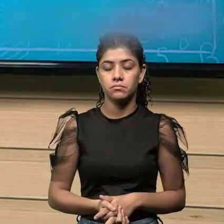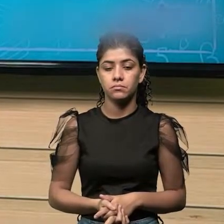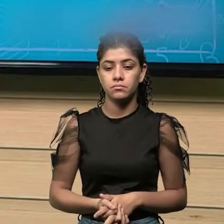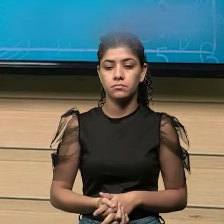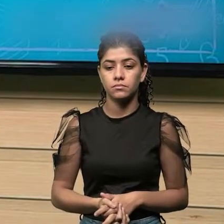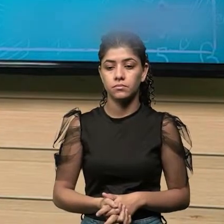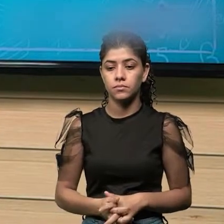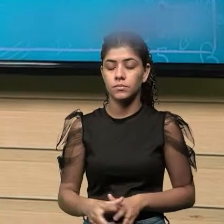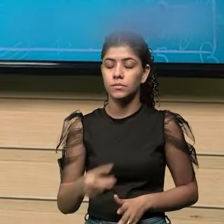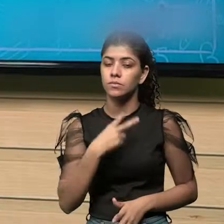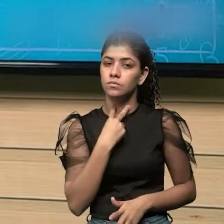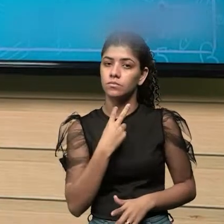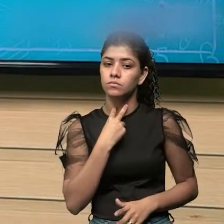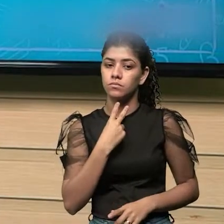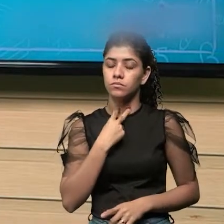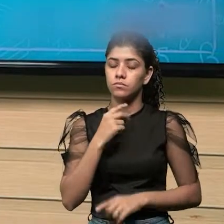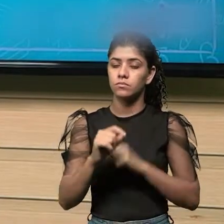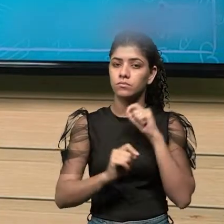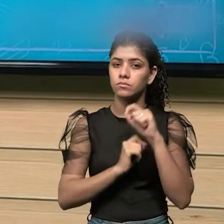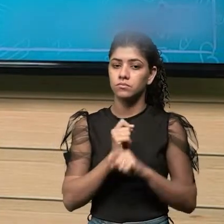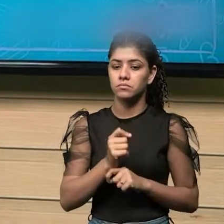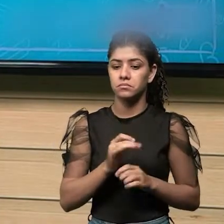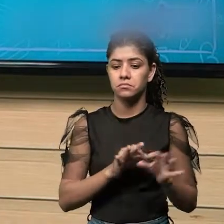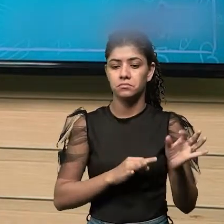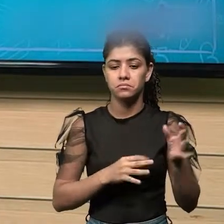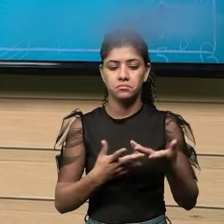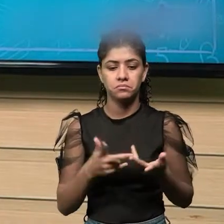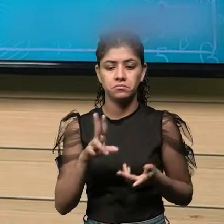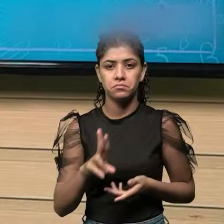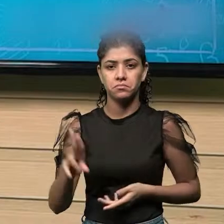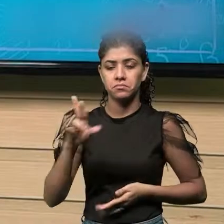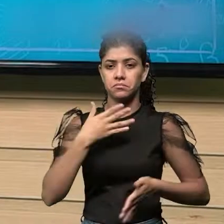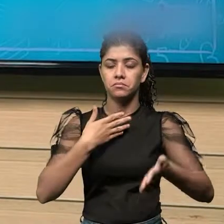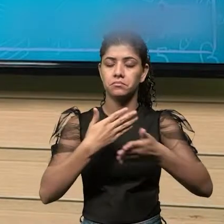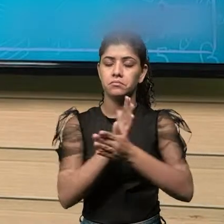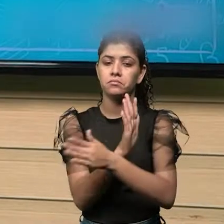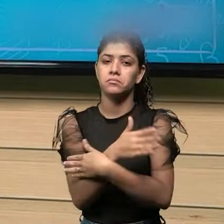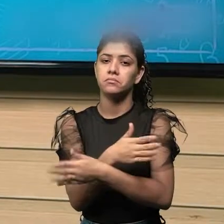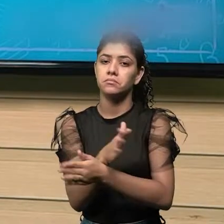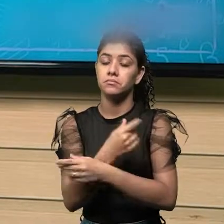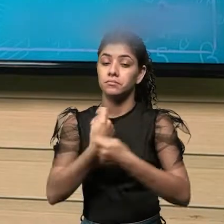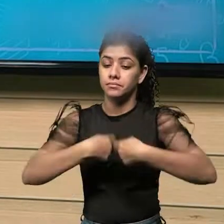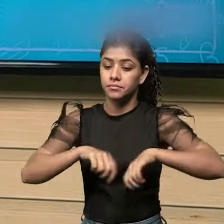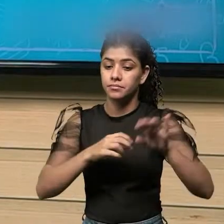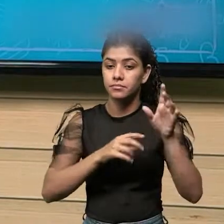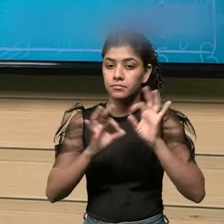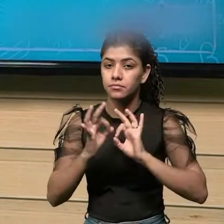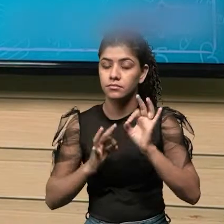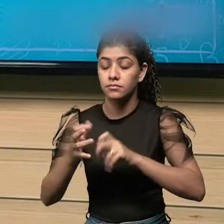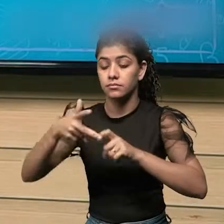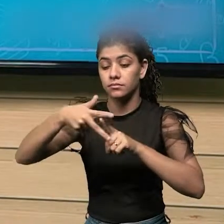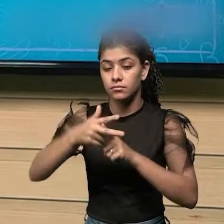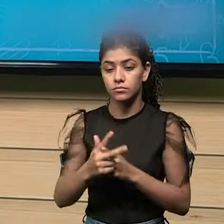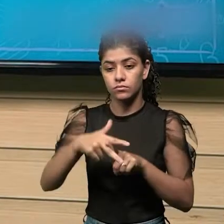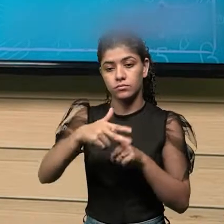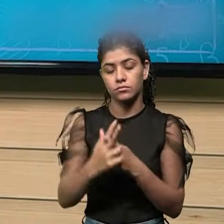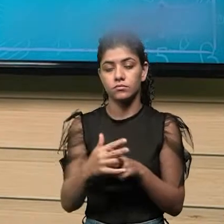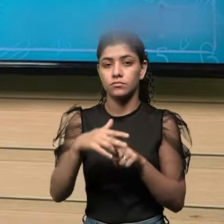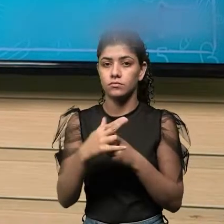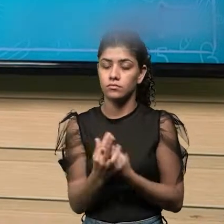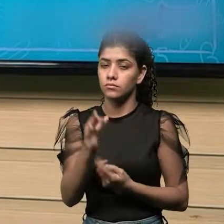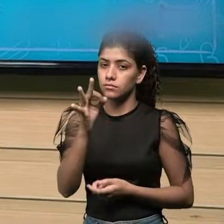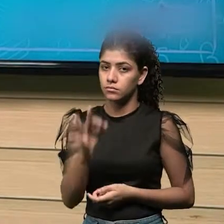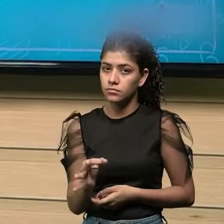esse instrumento ele não pode ser manuseado de qualquer forma. Primeiro, ele tem que estar calibrado, ou seja,